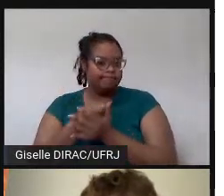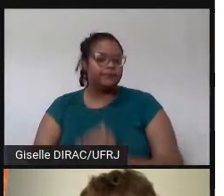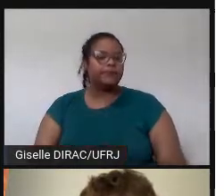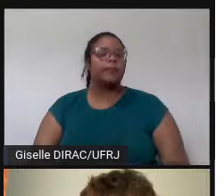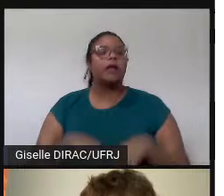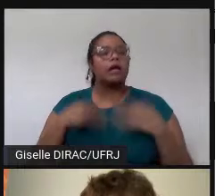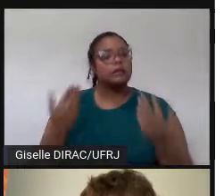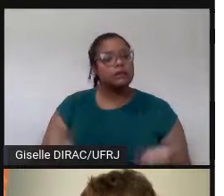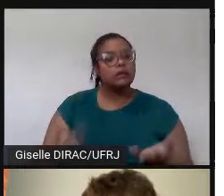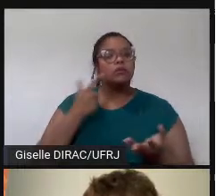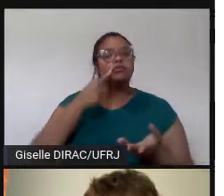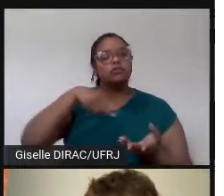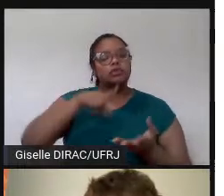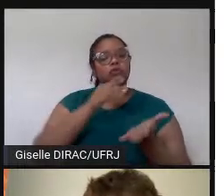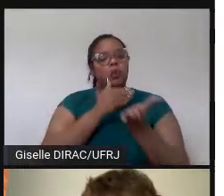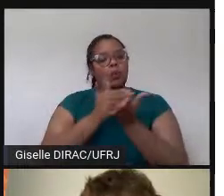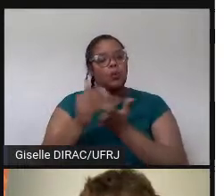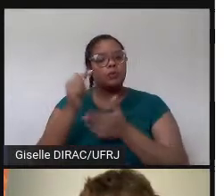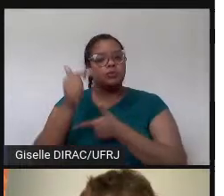o trabalho.